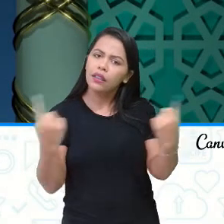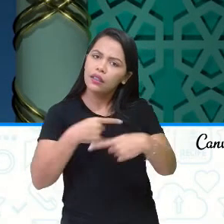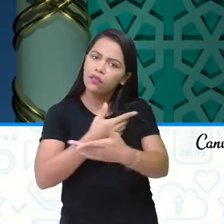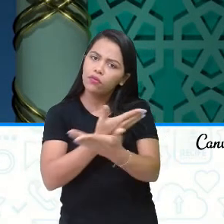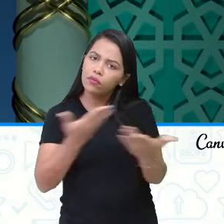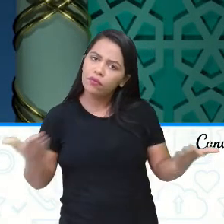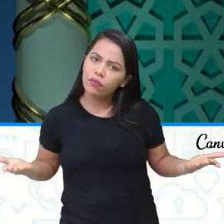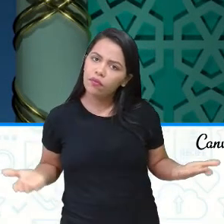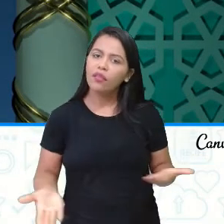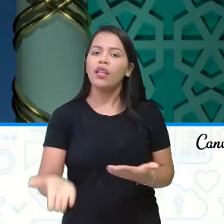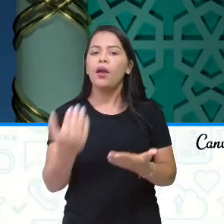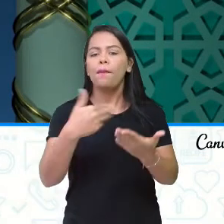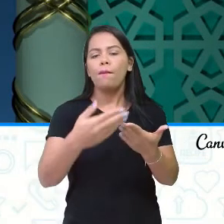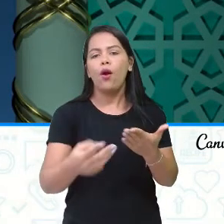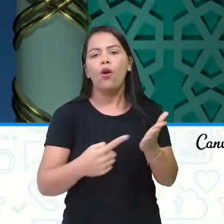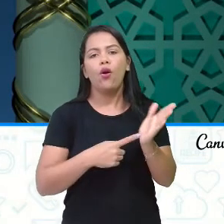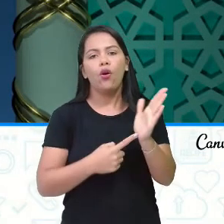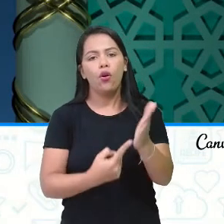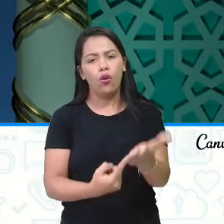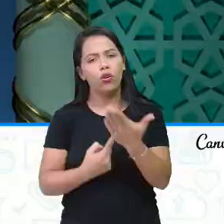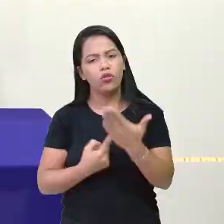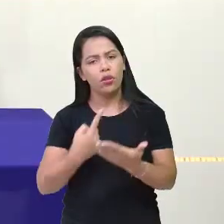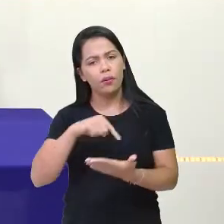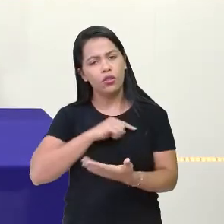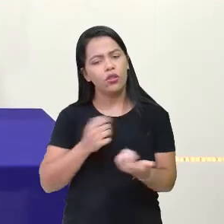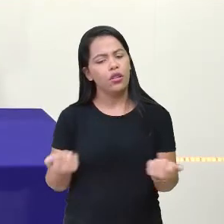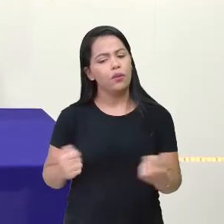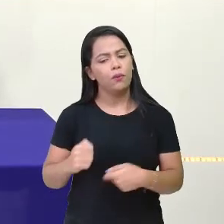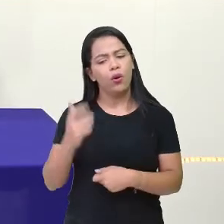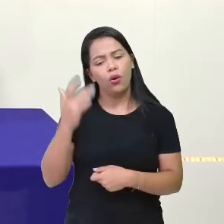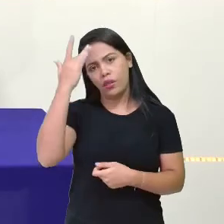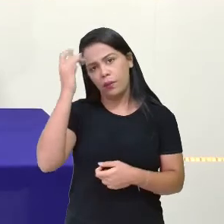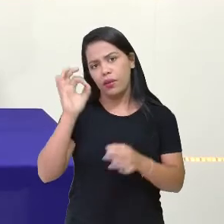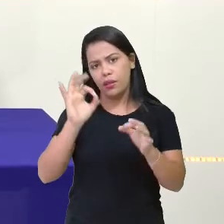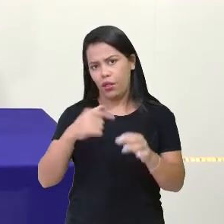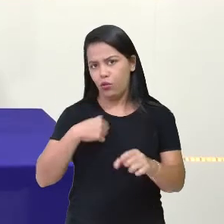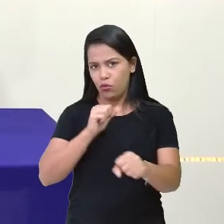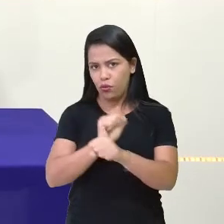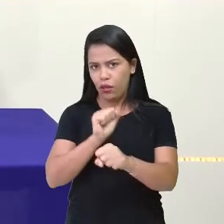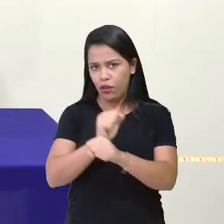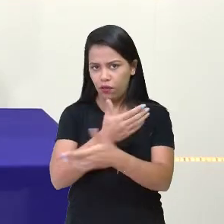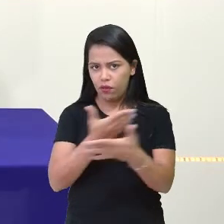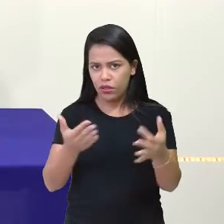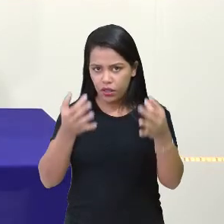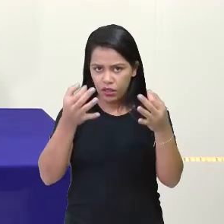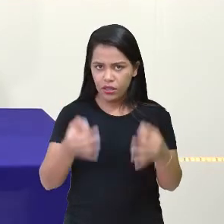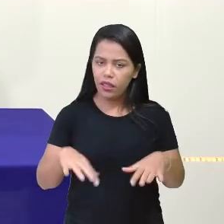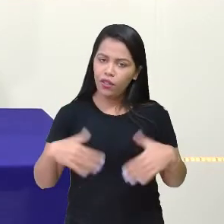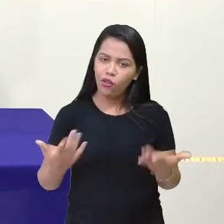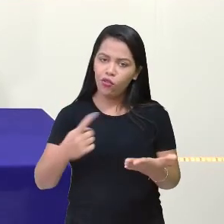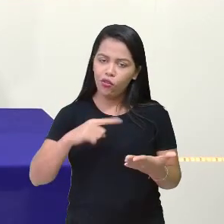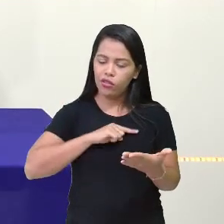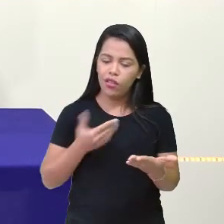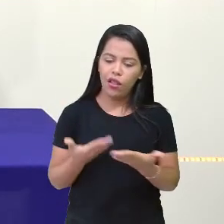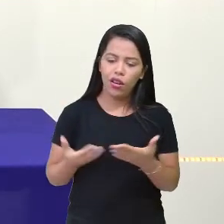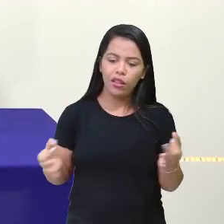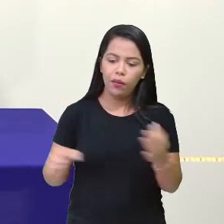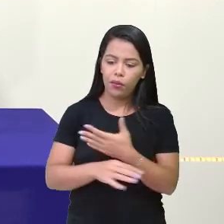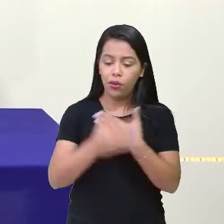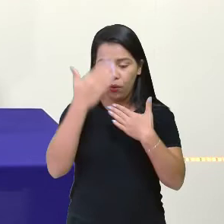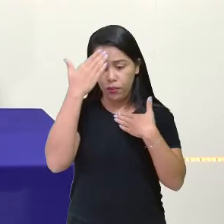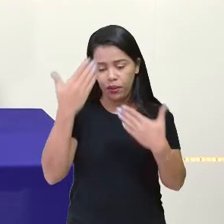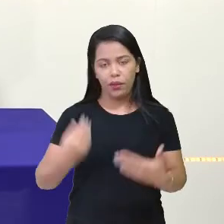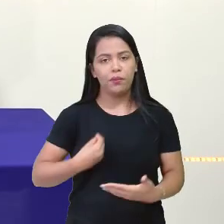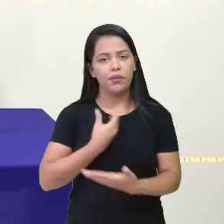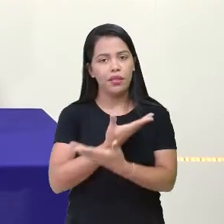Pesquisa e traz aí para a gente essa resposta, pode ser amanhã. Estou aguardando vocês, tá bom? mais, ela está chegando ao final. Muito obrigada pela